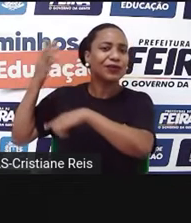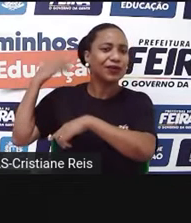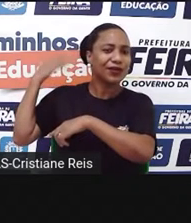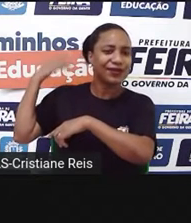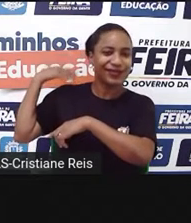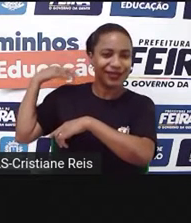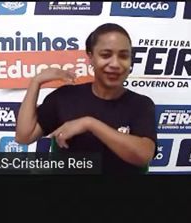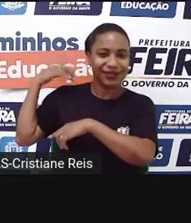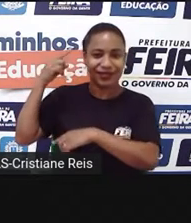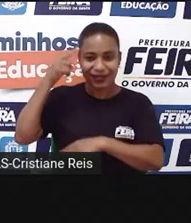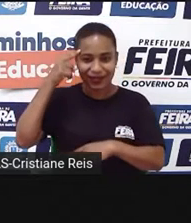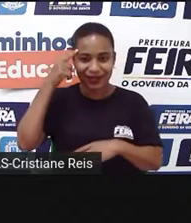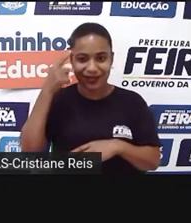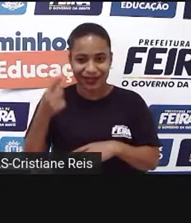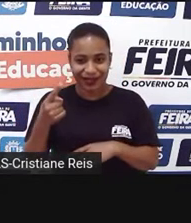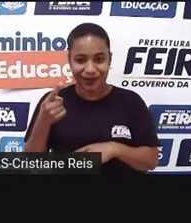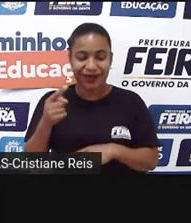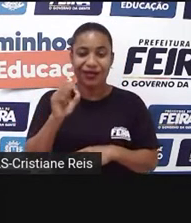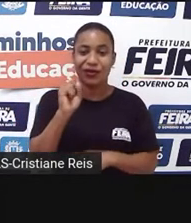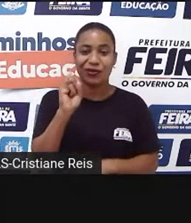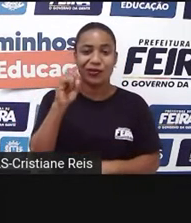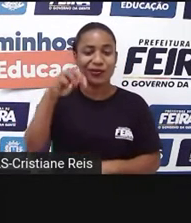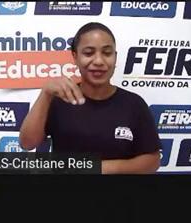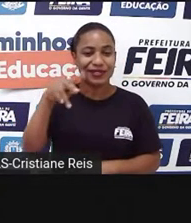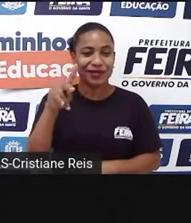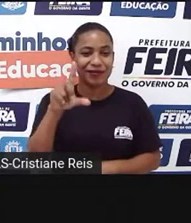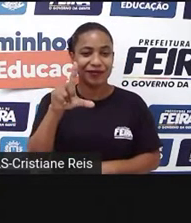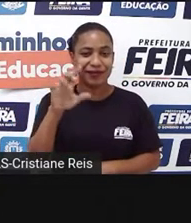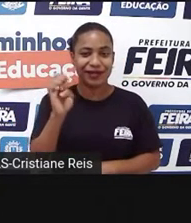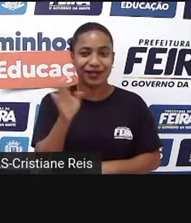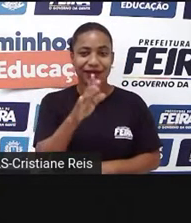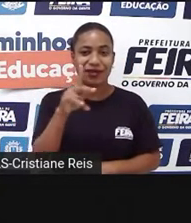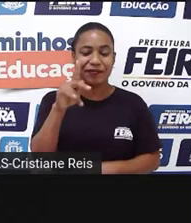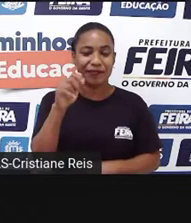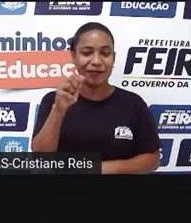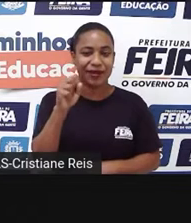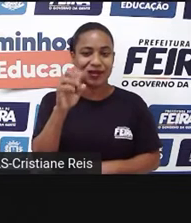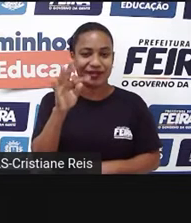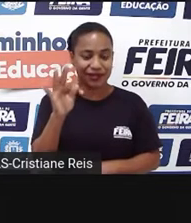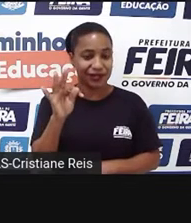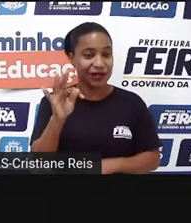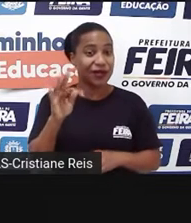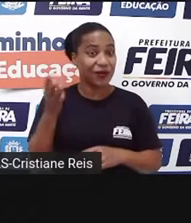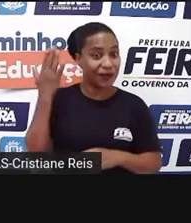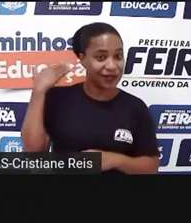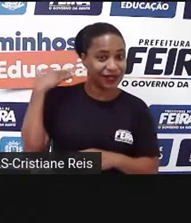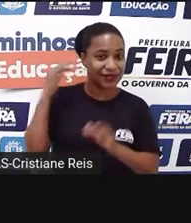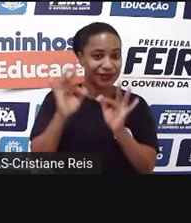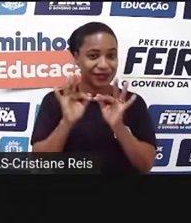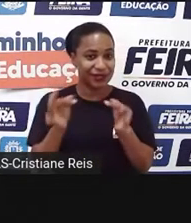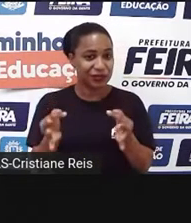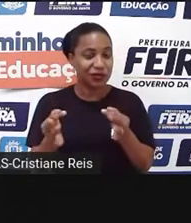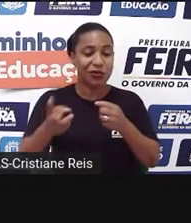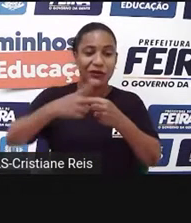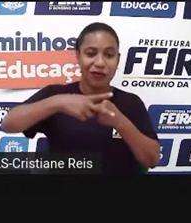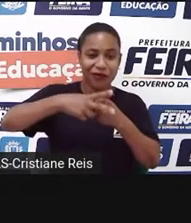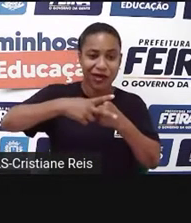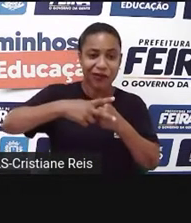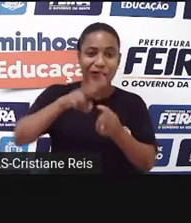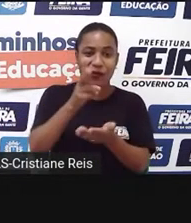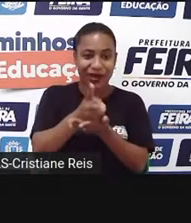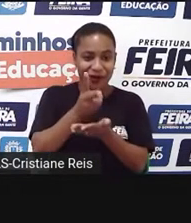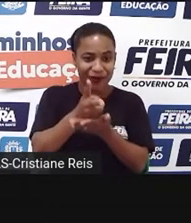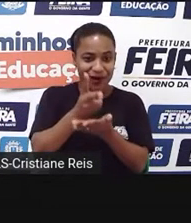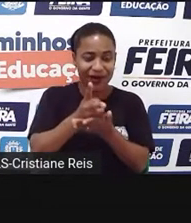simple, prior, past tense, que é o passado simples. E nele existem os verbos regulares e irregulares.